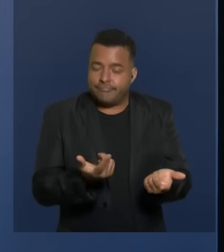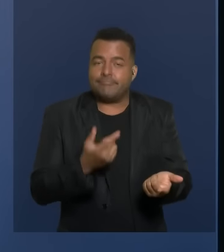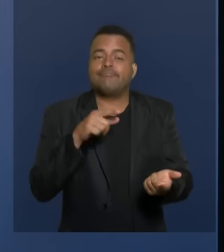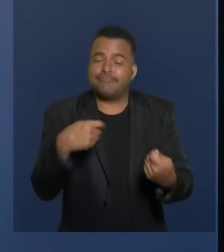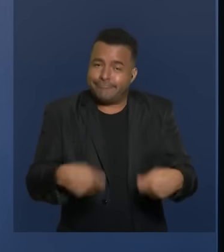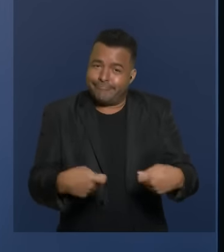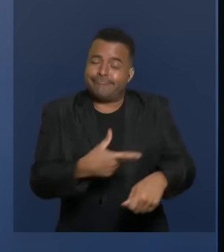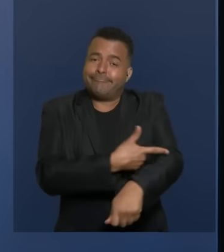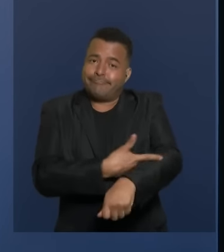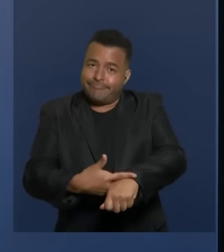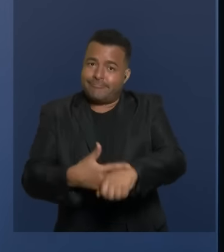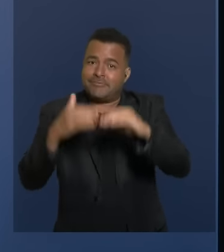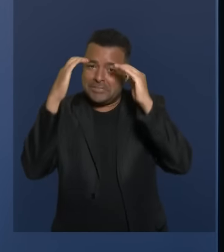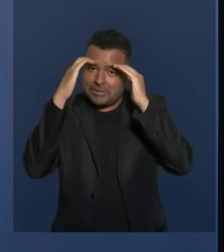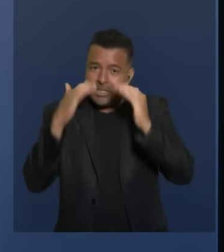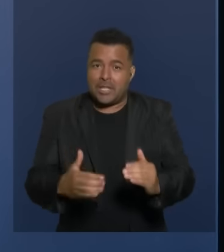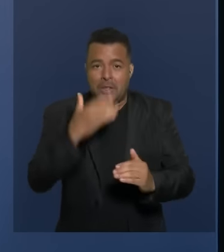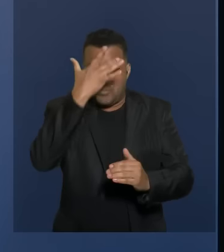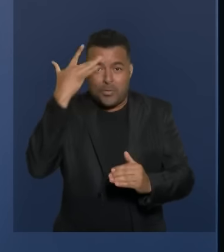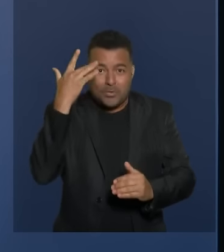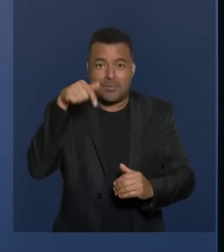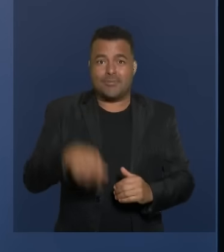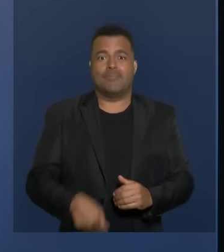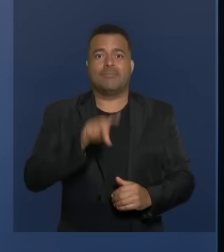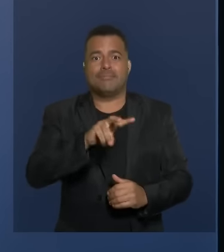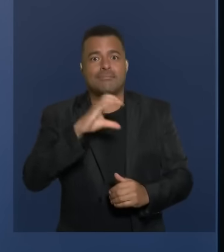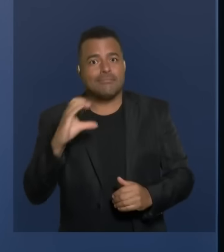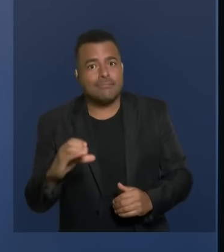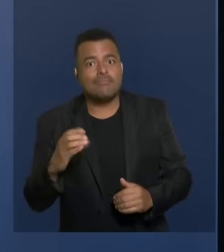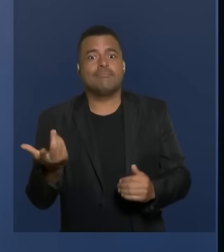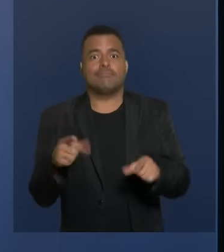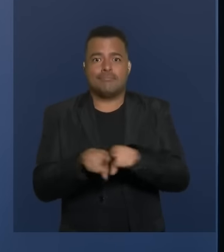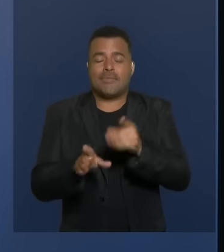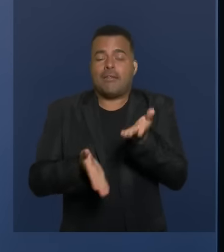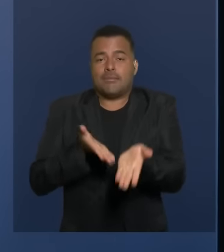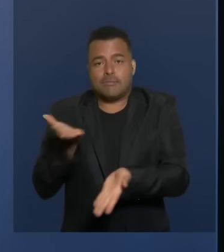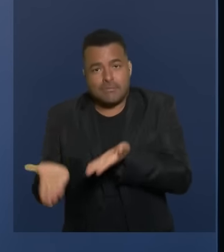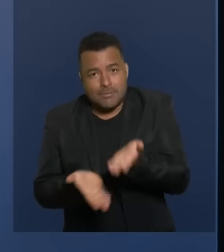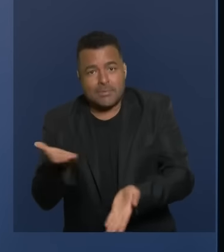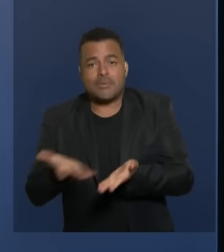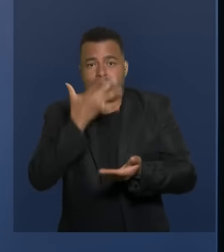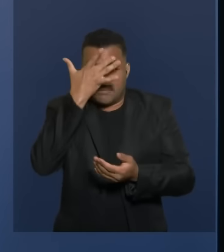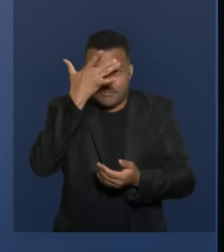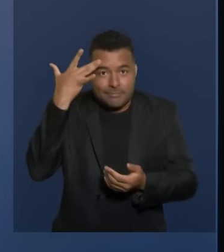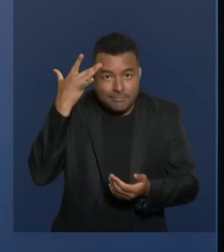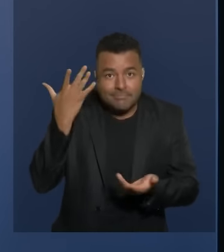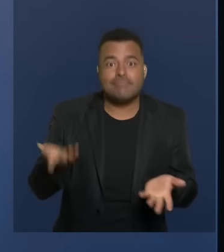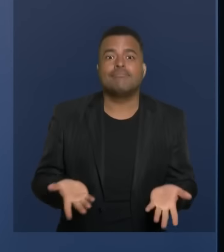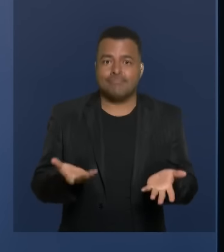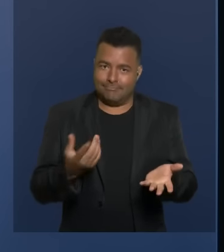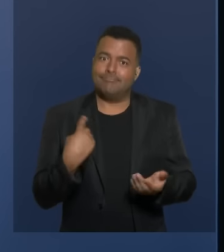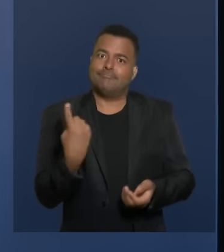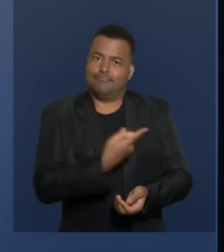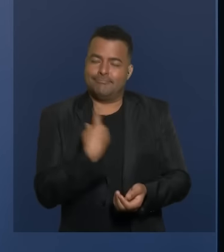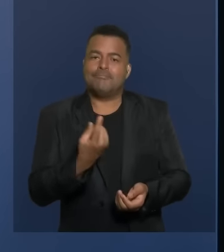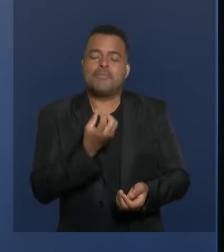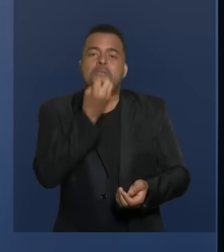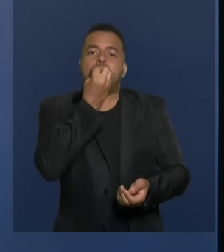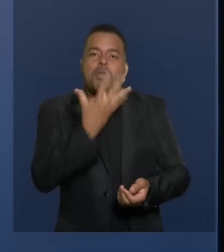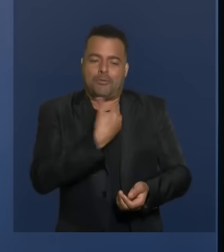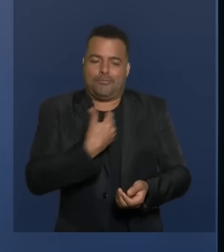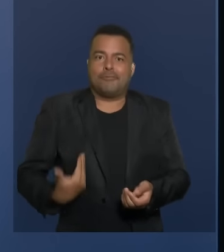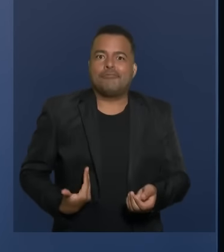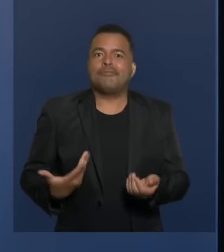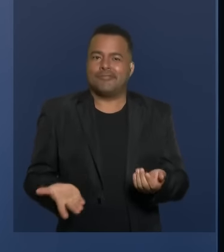respeitando o povo de Vitória da Conquista, é cuidando das pessoas que a gente faz um bom governo,